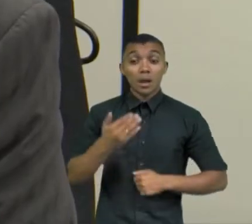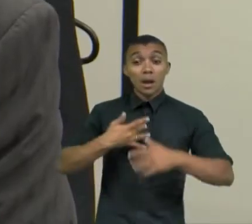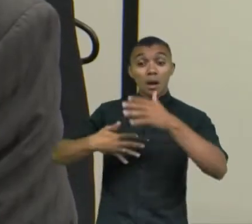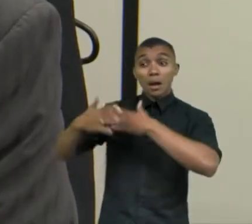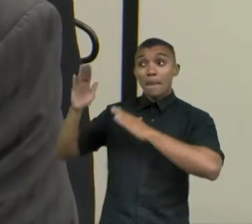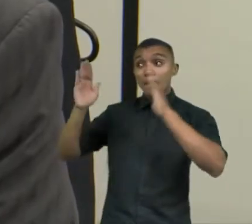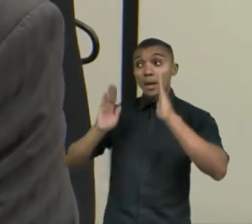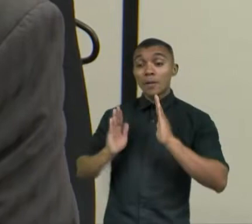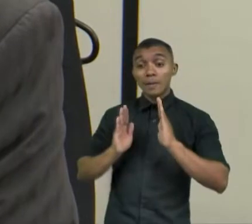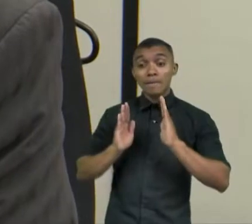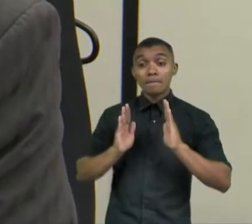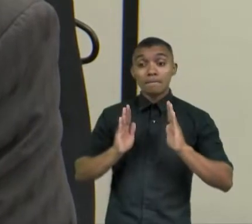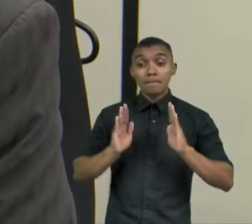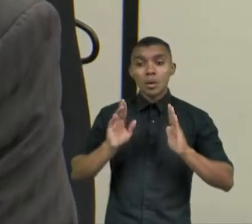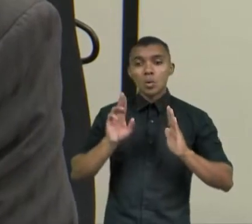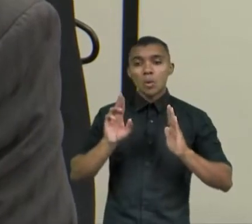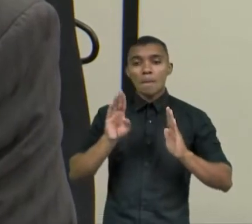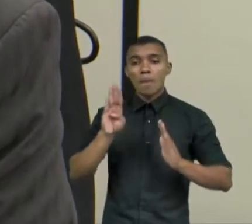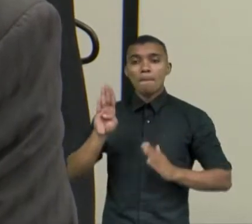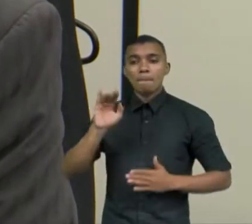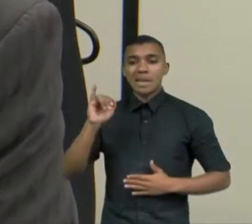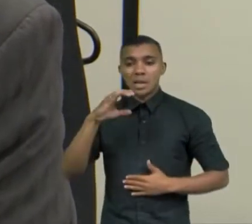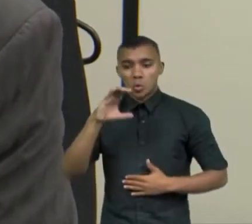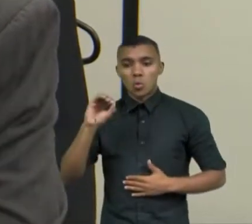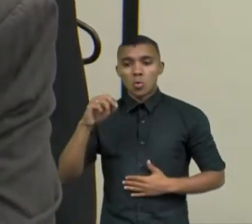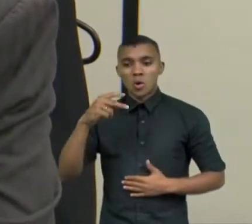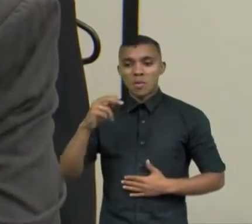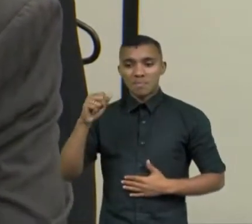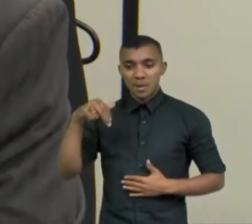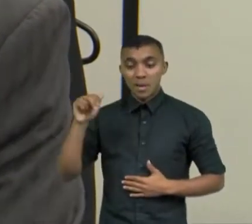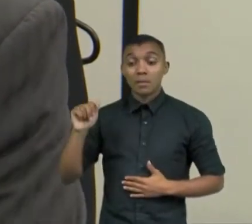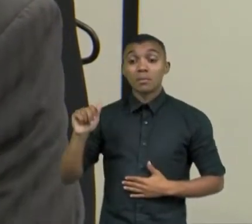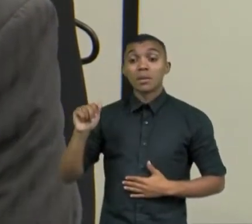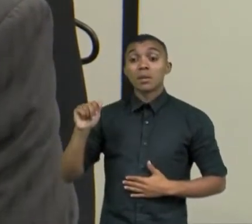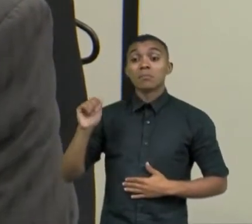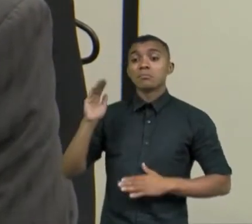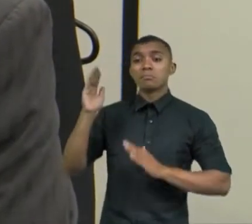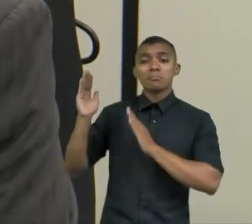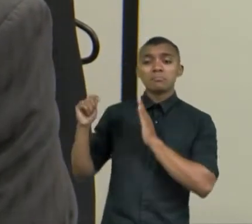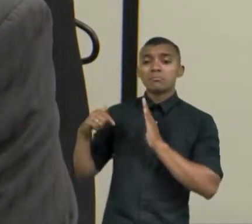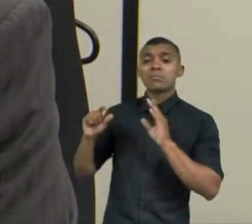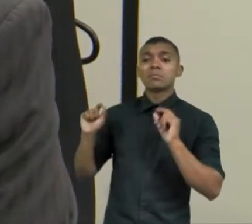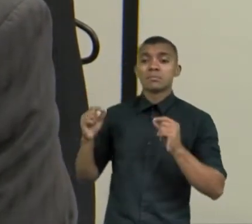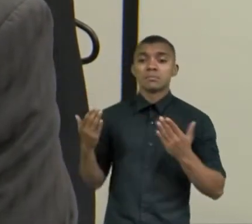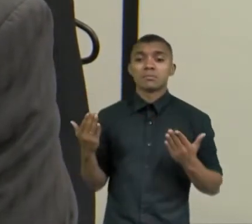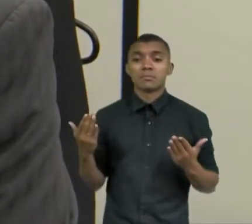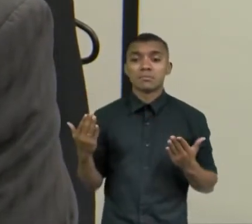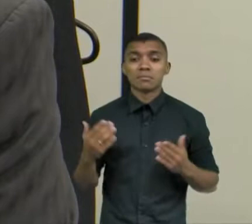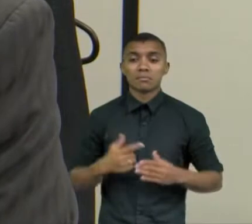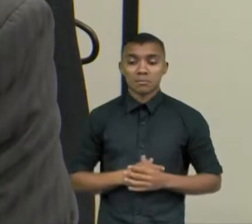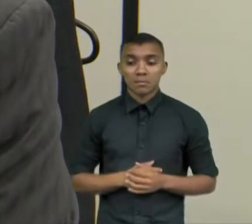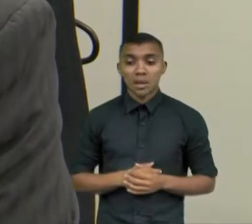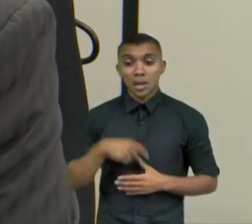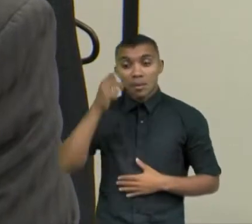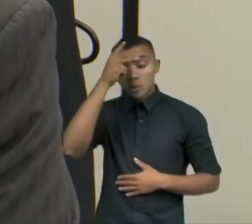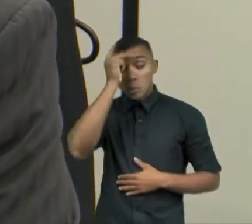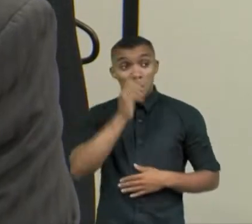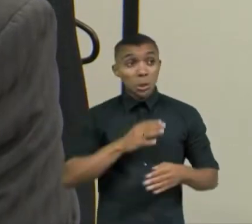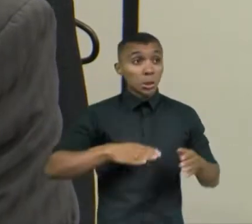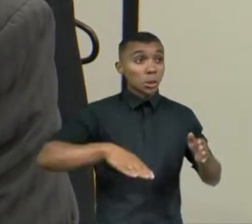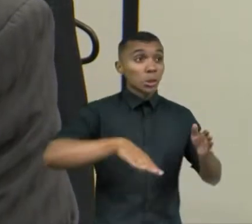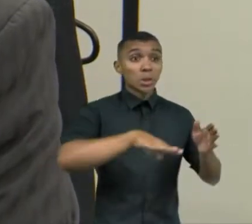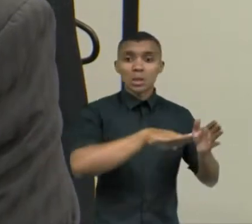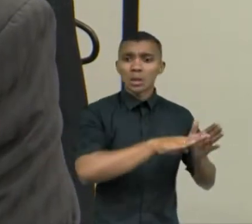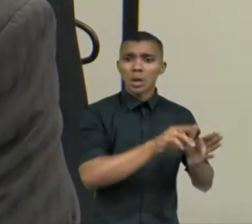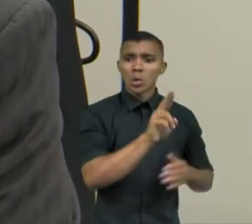bico de pena era a eleição dos coronéis ou dos currais. Era aquela em que o eleitor chegava e seu nome constava no